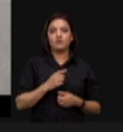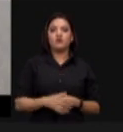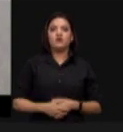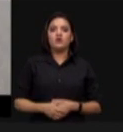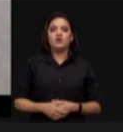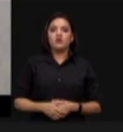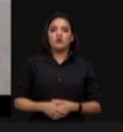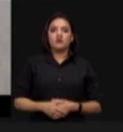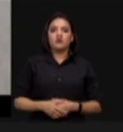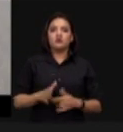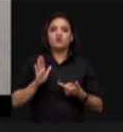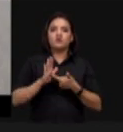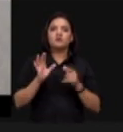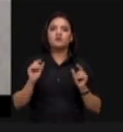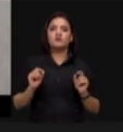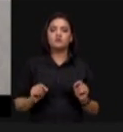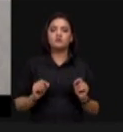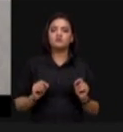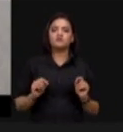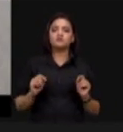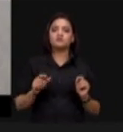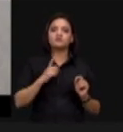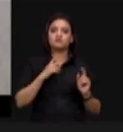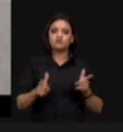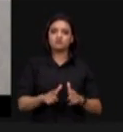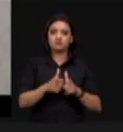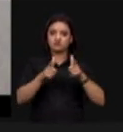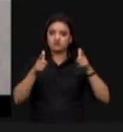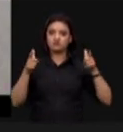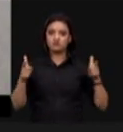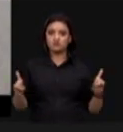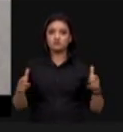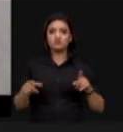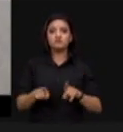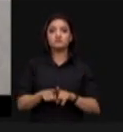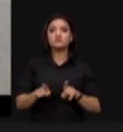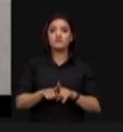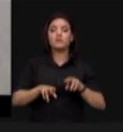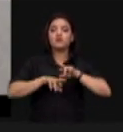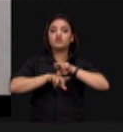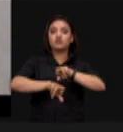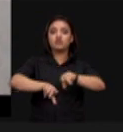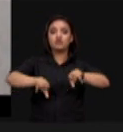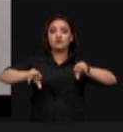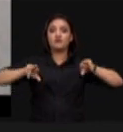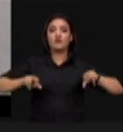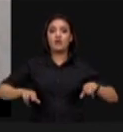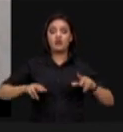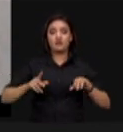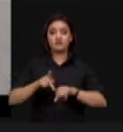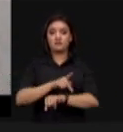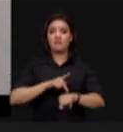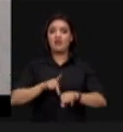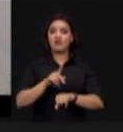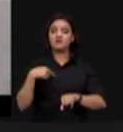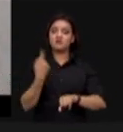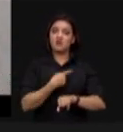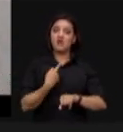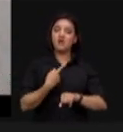slide mostra que não só crescemos em volume, diversificamos os países para os quais